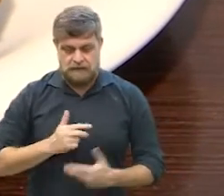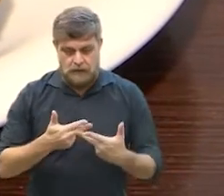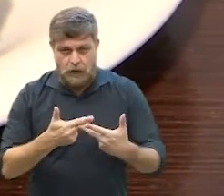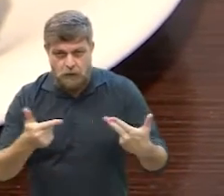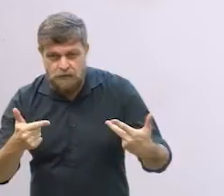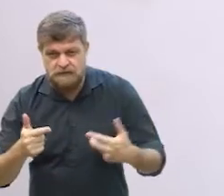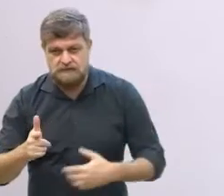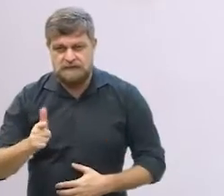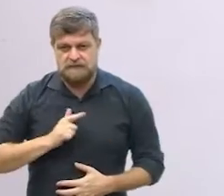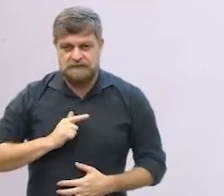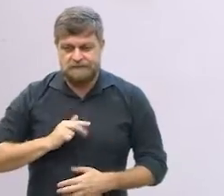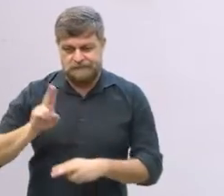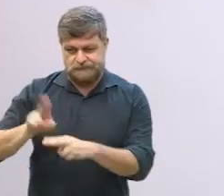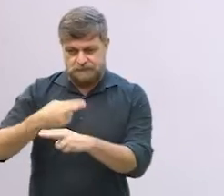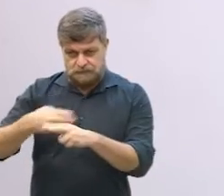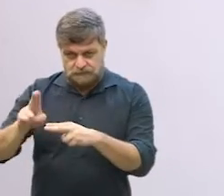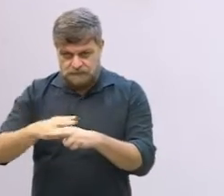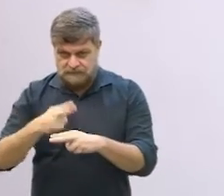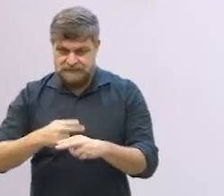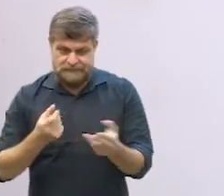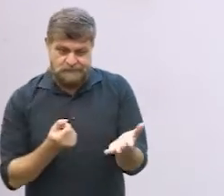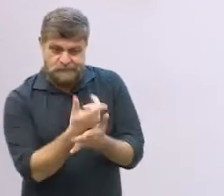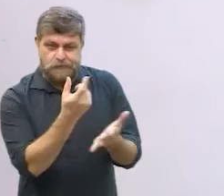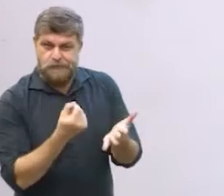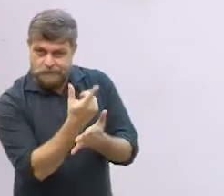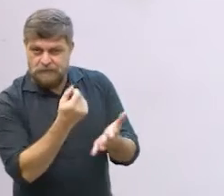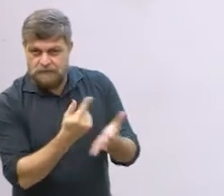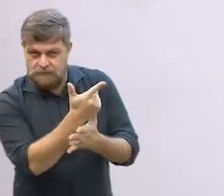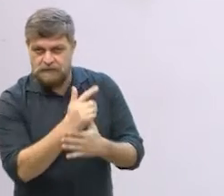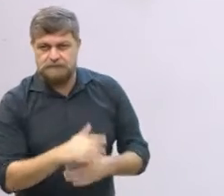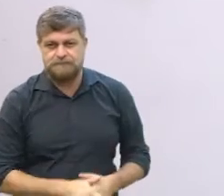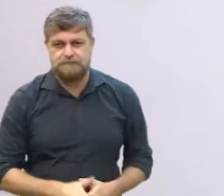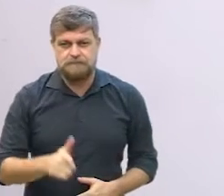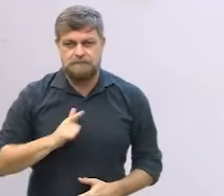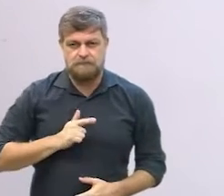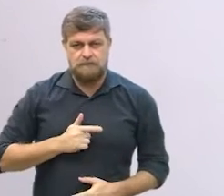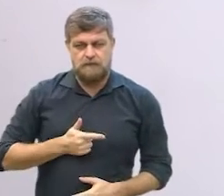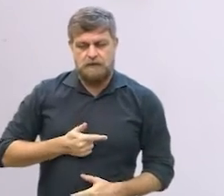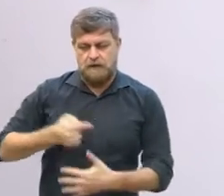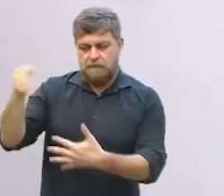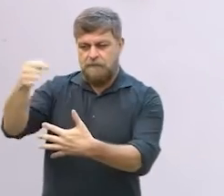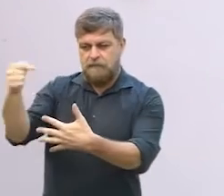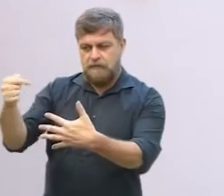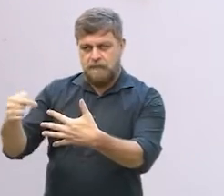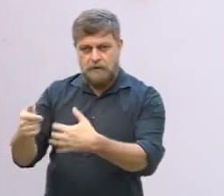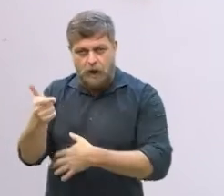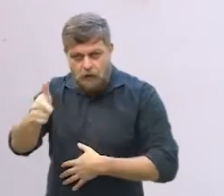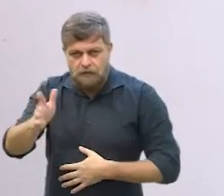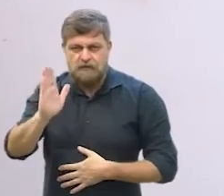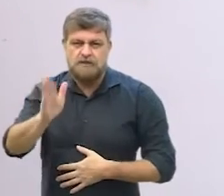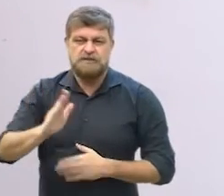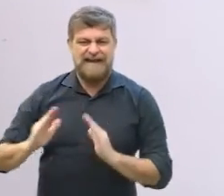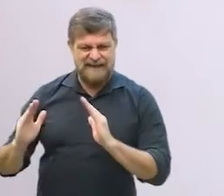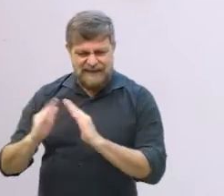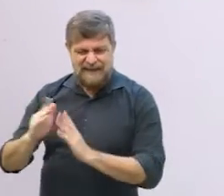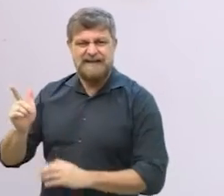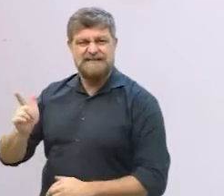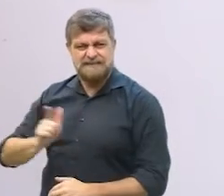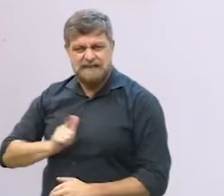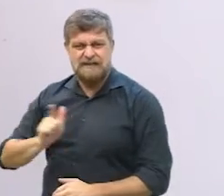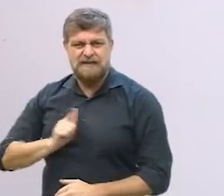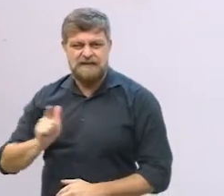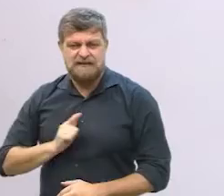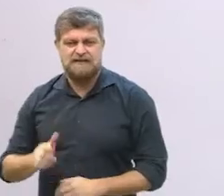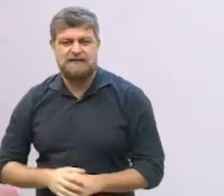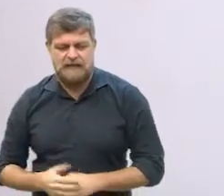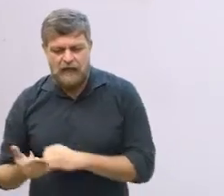coisas que é tirando o chocolate que você tem que comprar é as outras os outros ingredientes você já pode até ter em casa a base